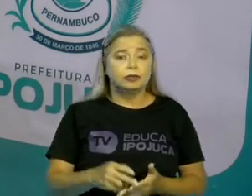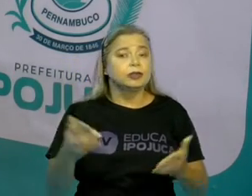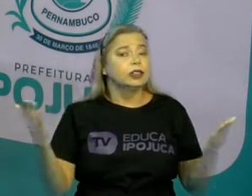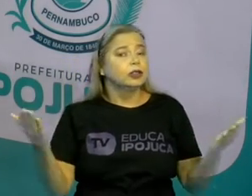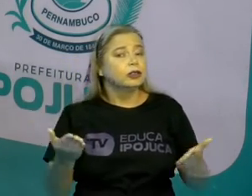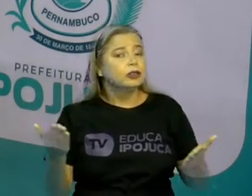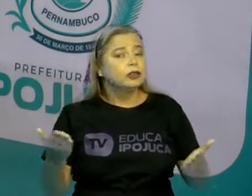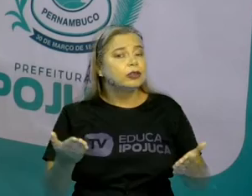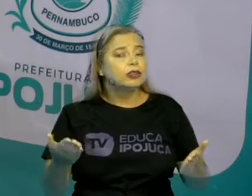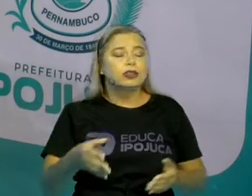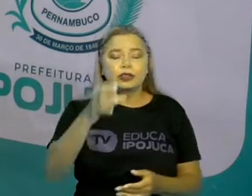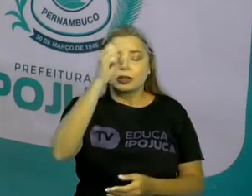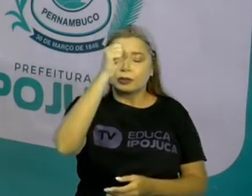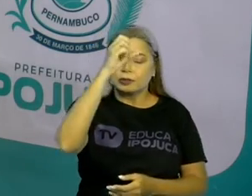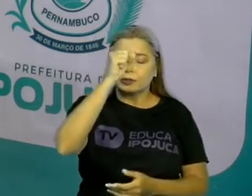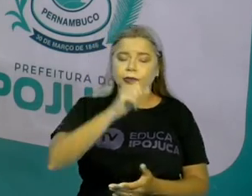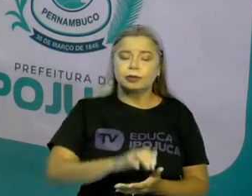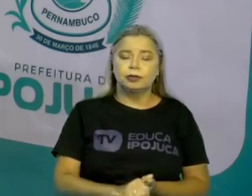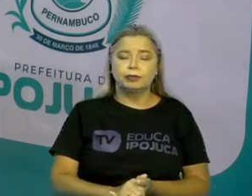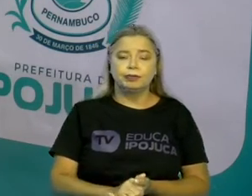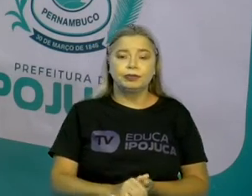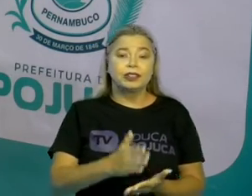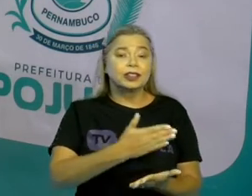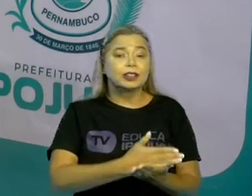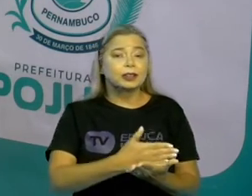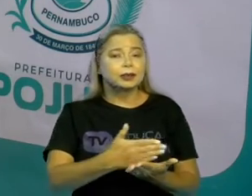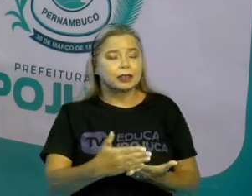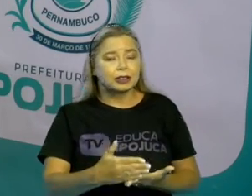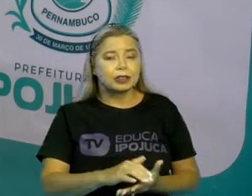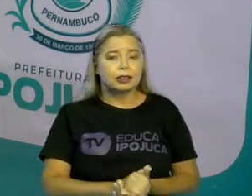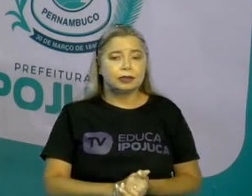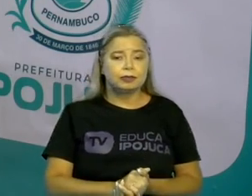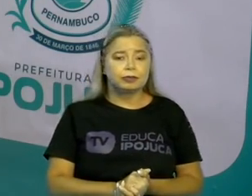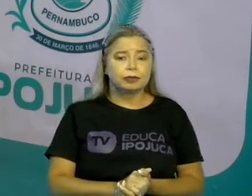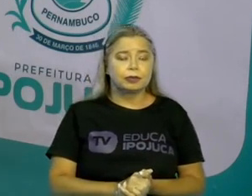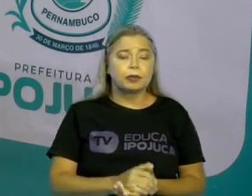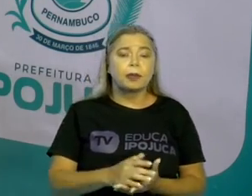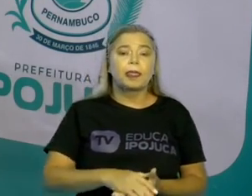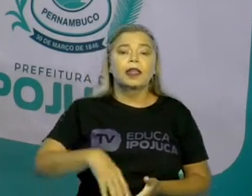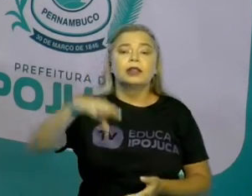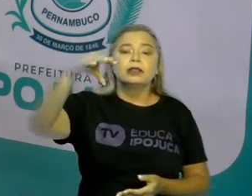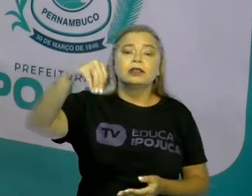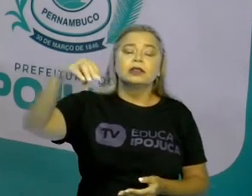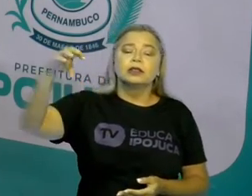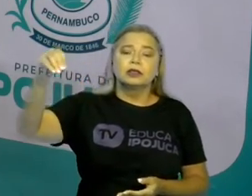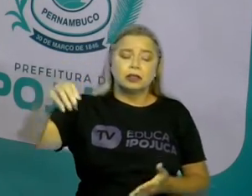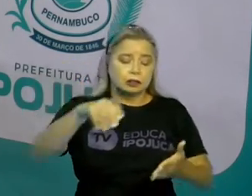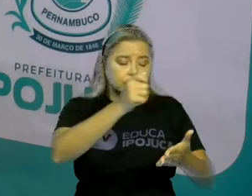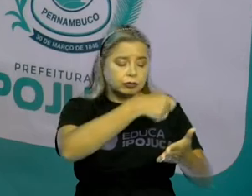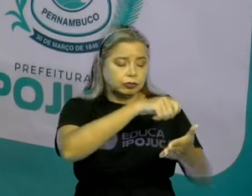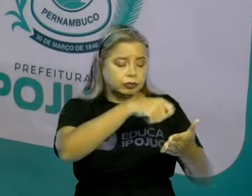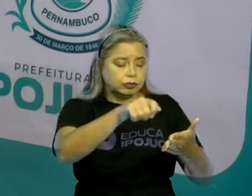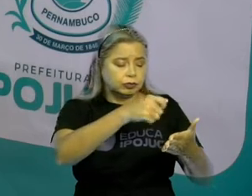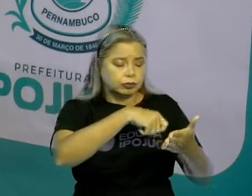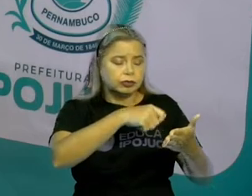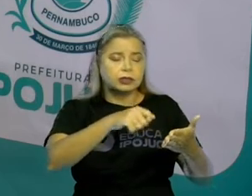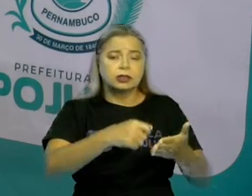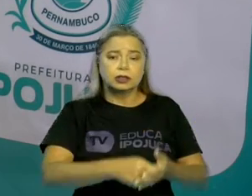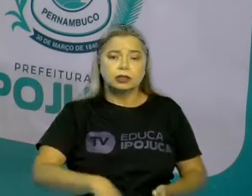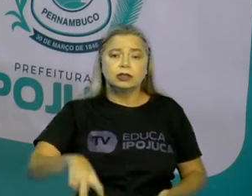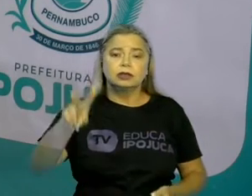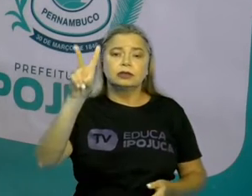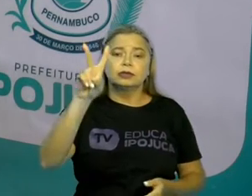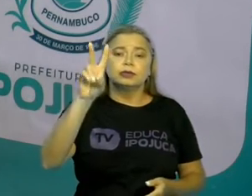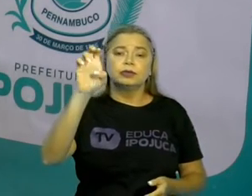vamos falar. Então, vamos conversar. Os Cordéis são escritos em versos, esses versos, eles são agrupados